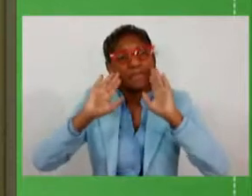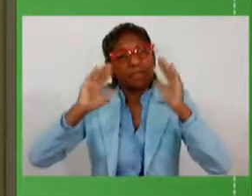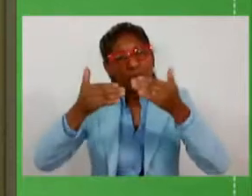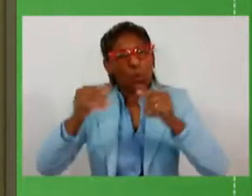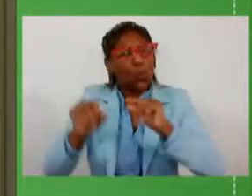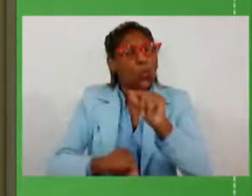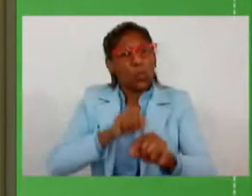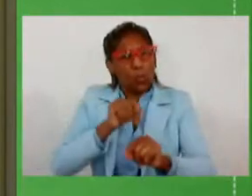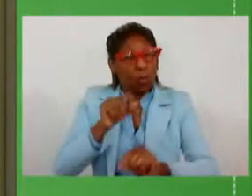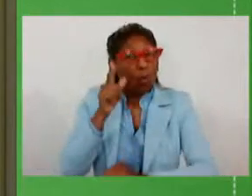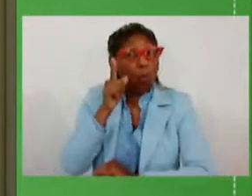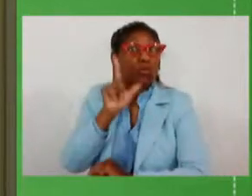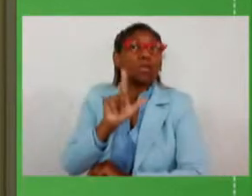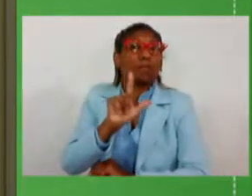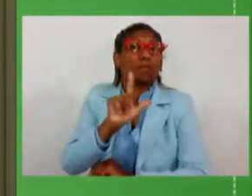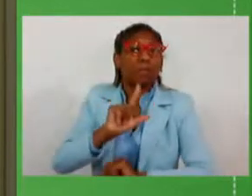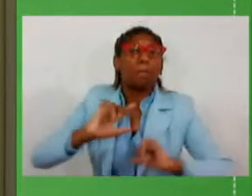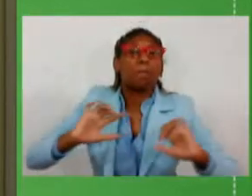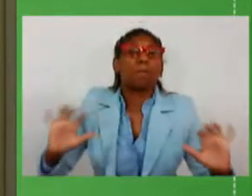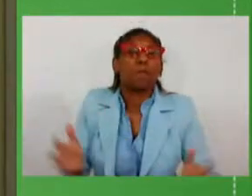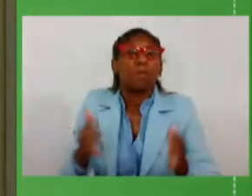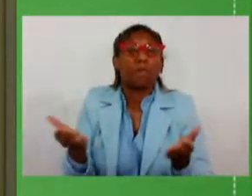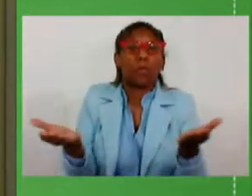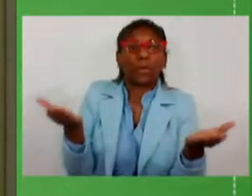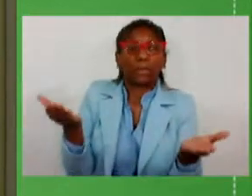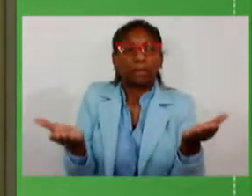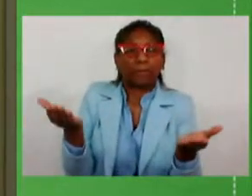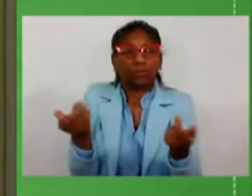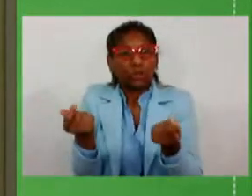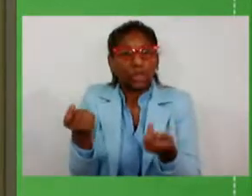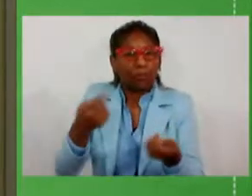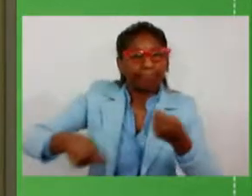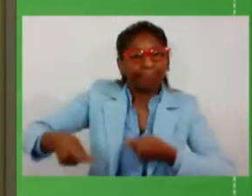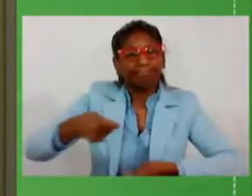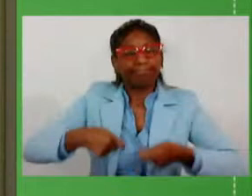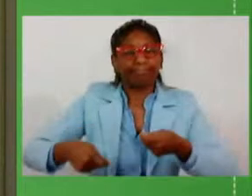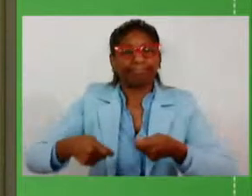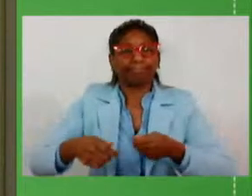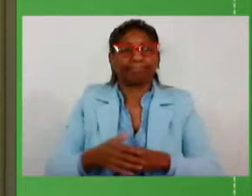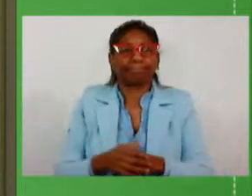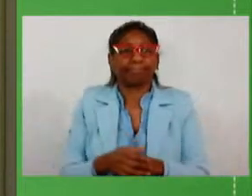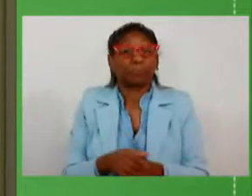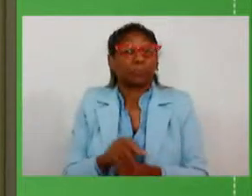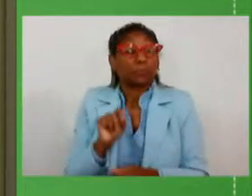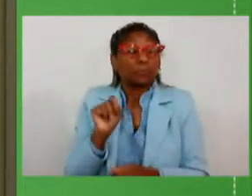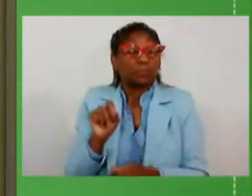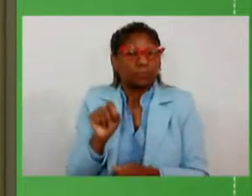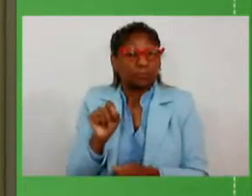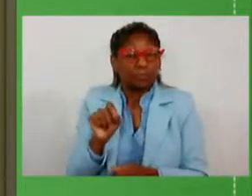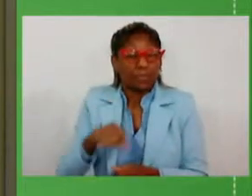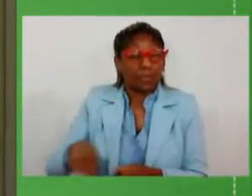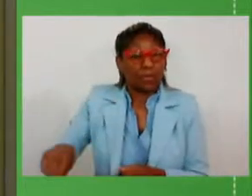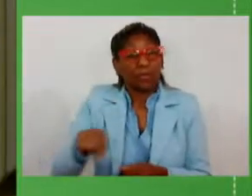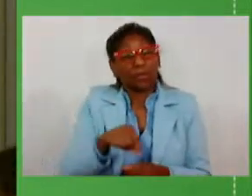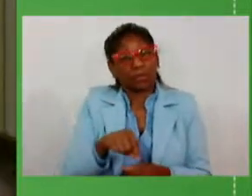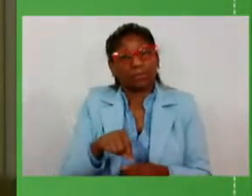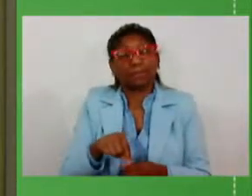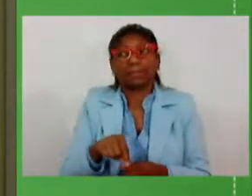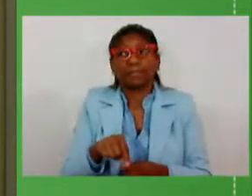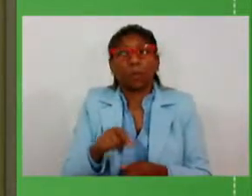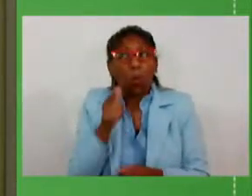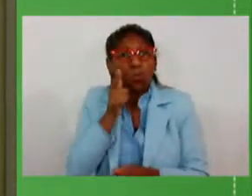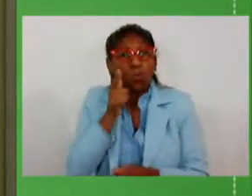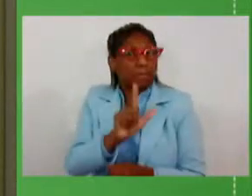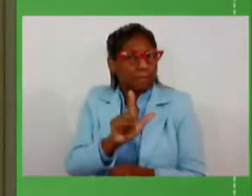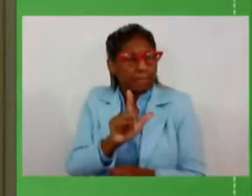conseguirmos promover o equilíbrio das finanças, o que nós temos conseguido,